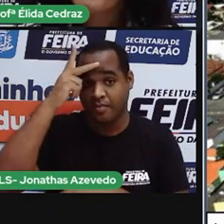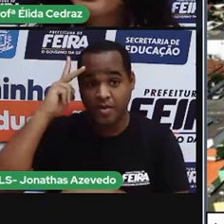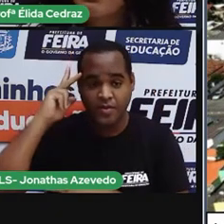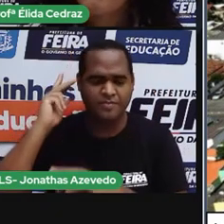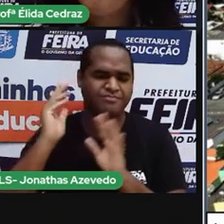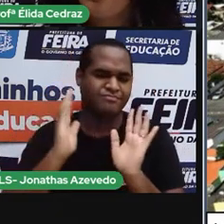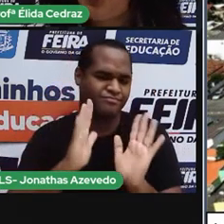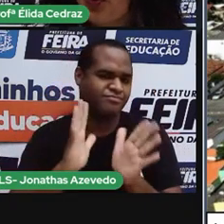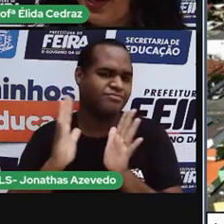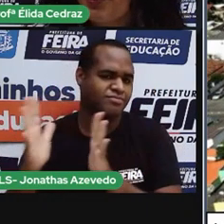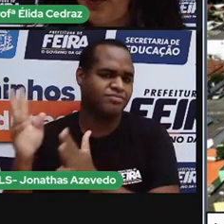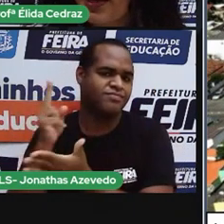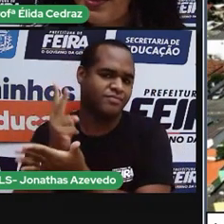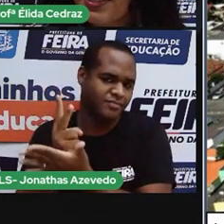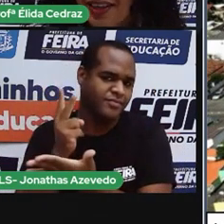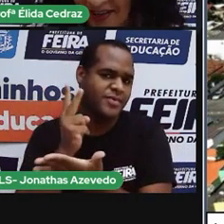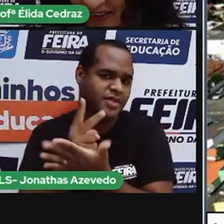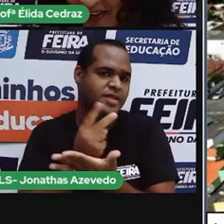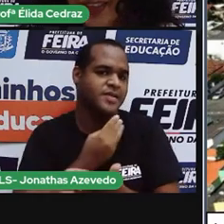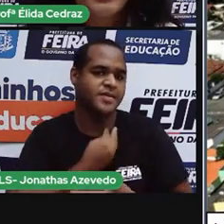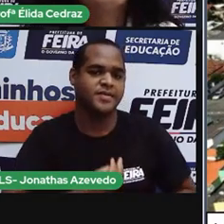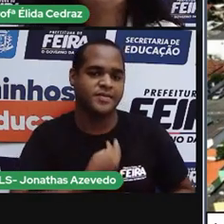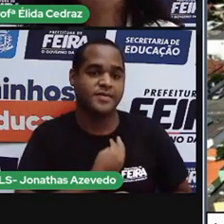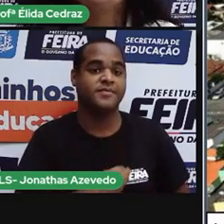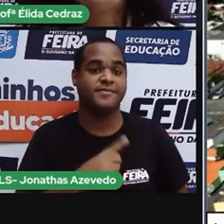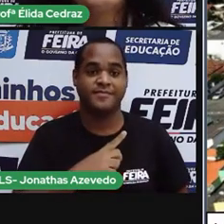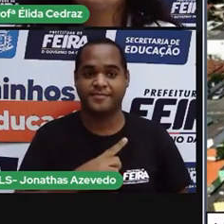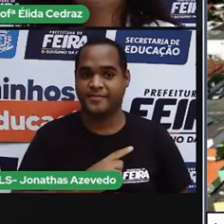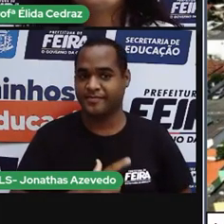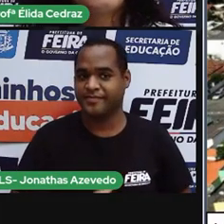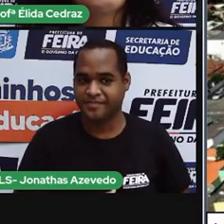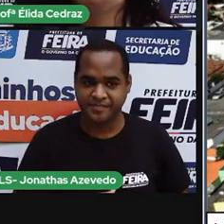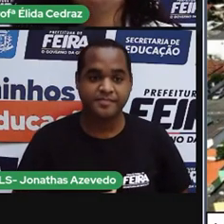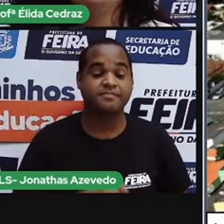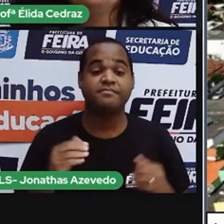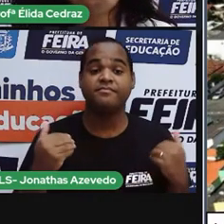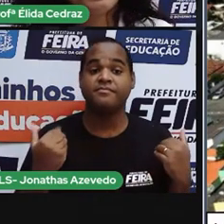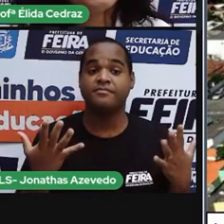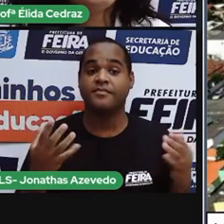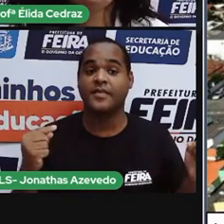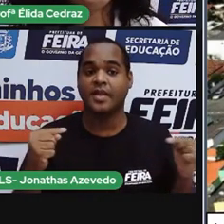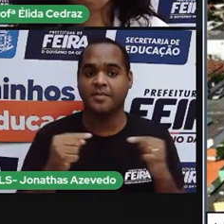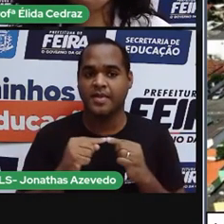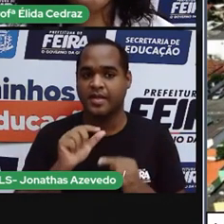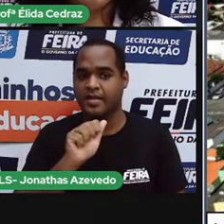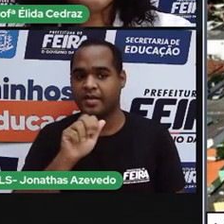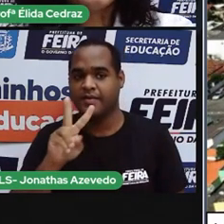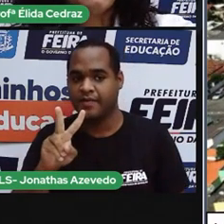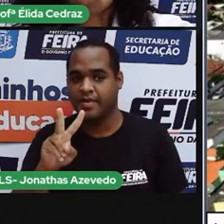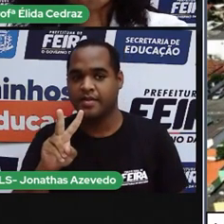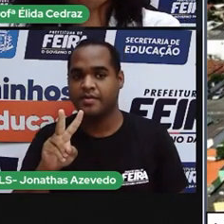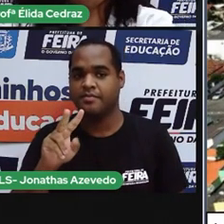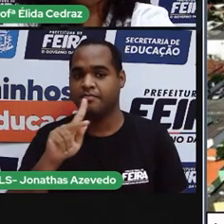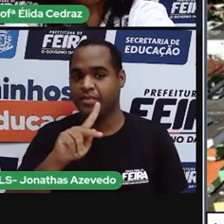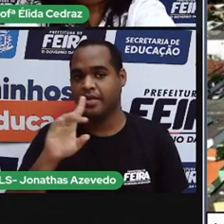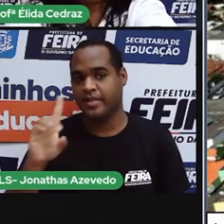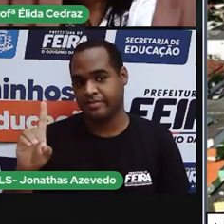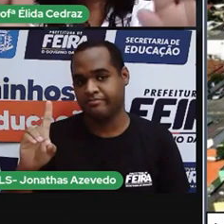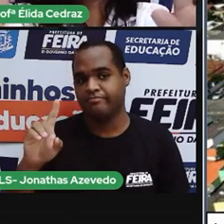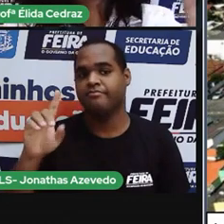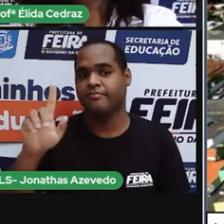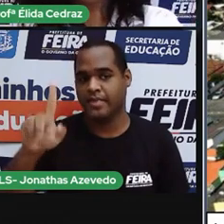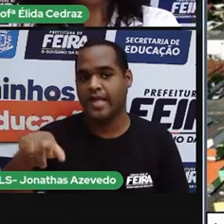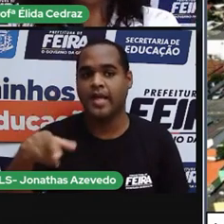passam com frequência, né? Então, essa é a Avenida presidente dele, essa torta